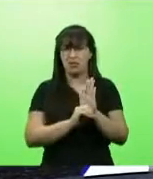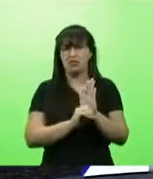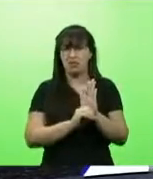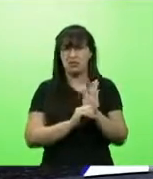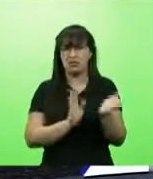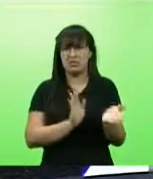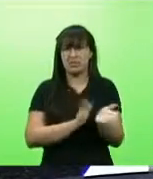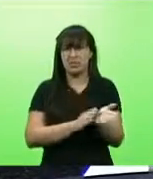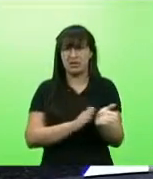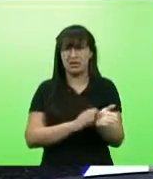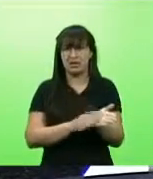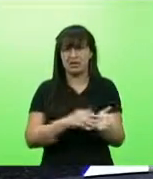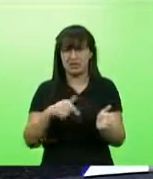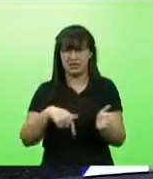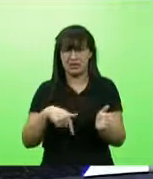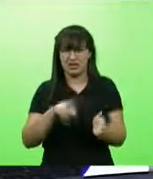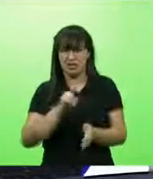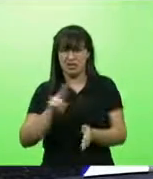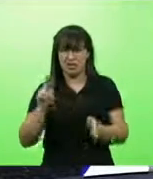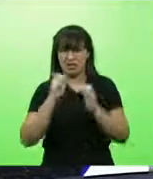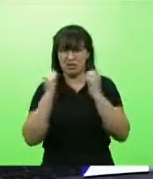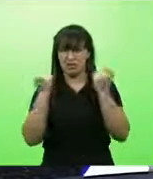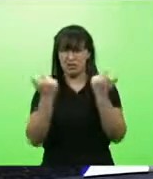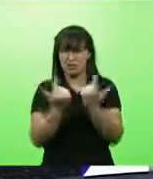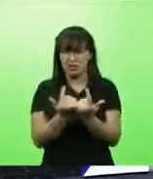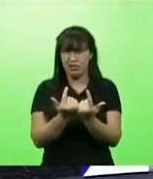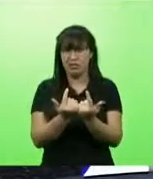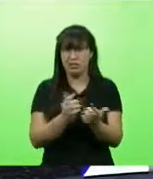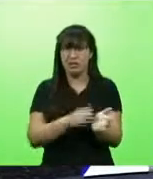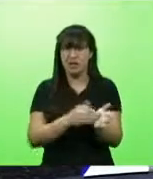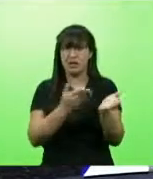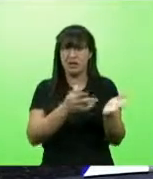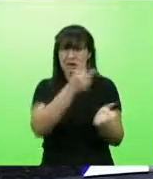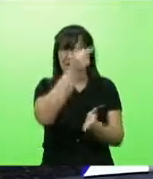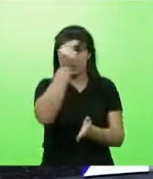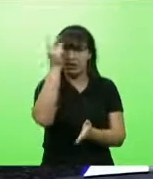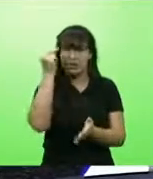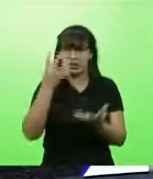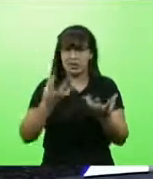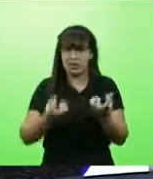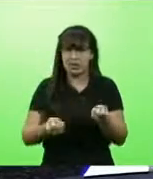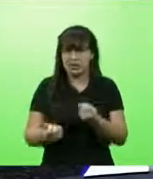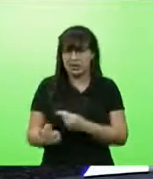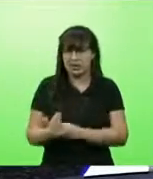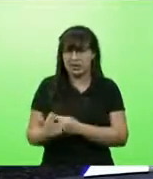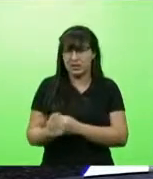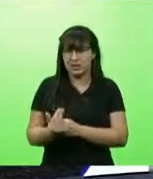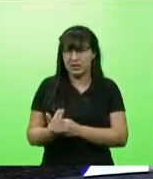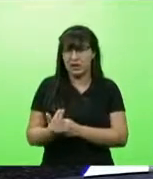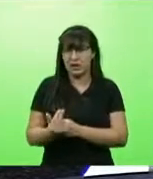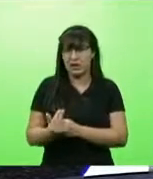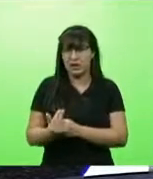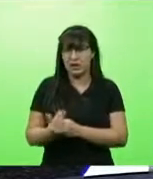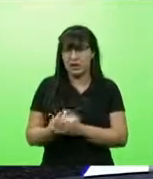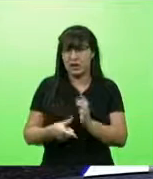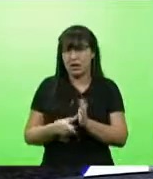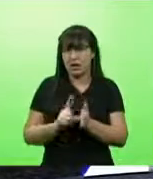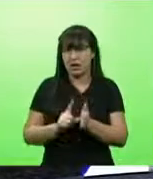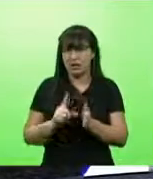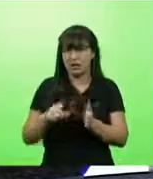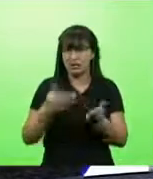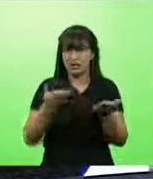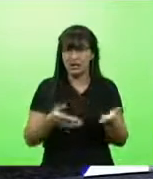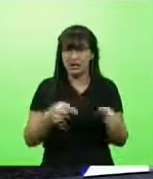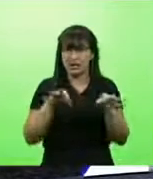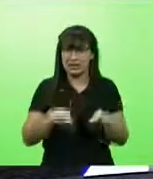em nome da Assembleia Legislativa, parabenizando a prefeita por ter adotado isso, se não há uma comprovação de que